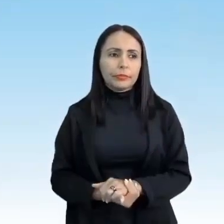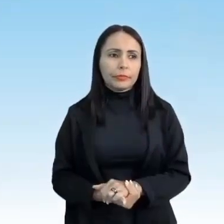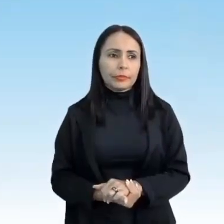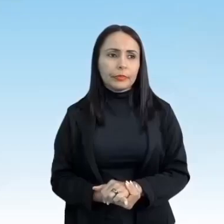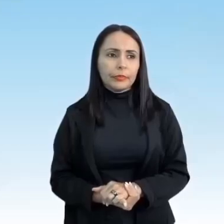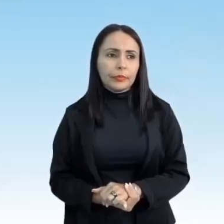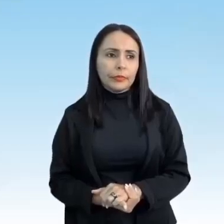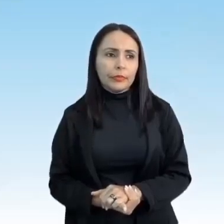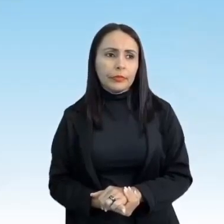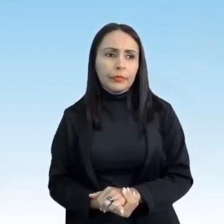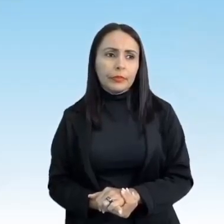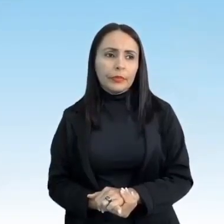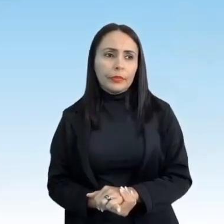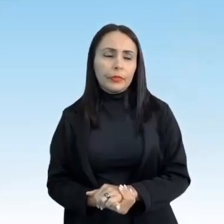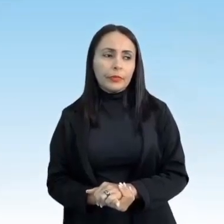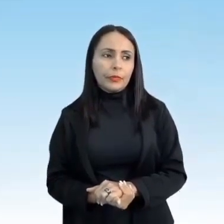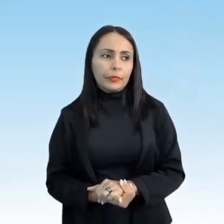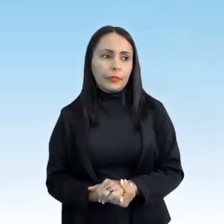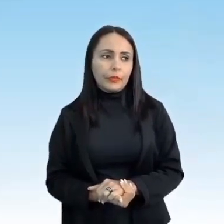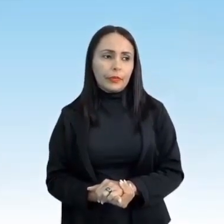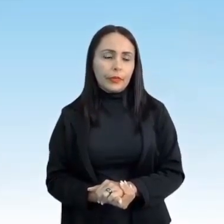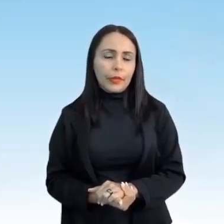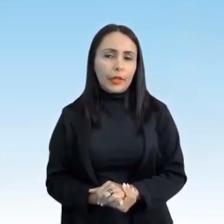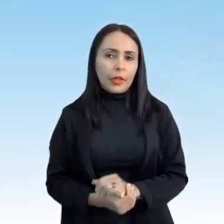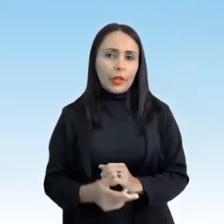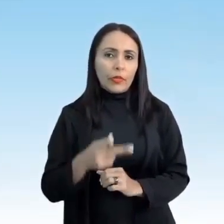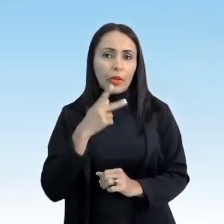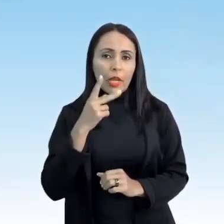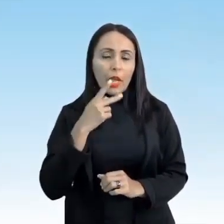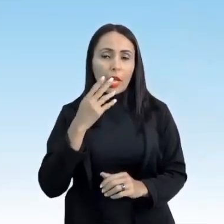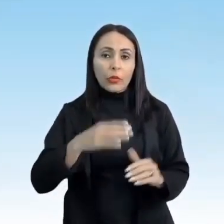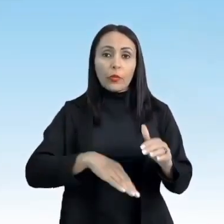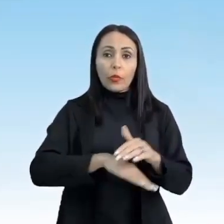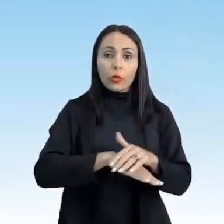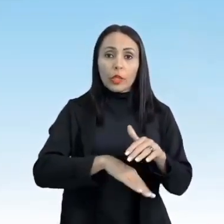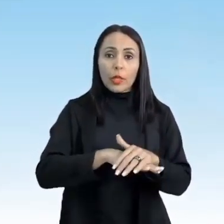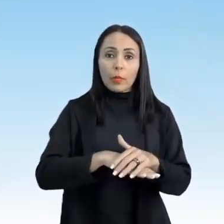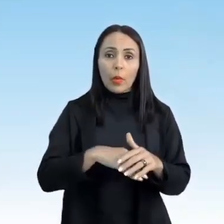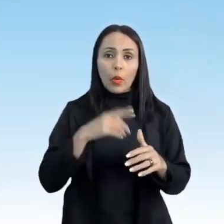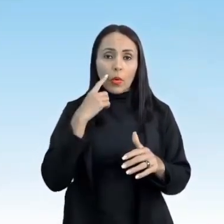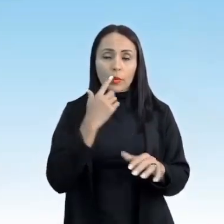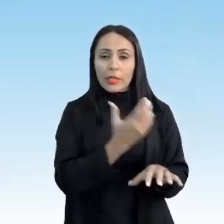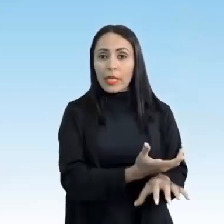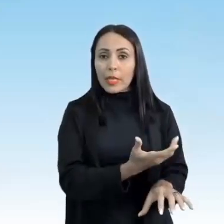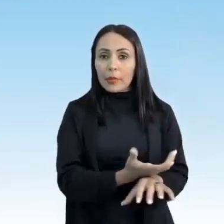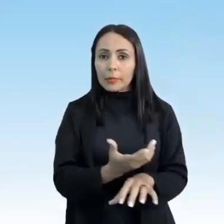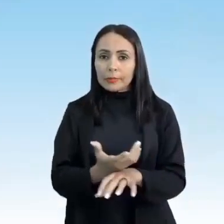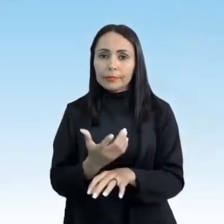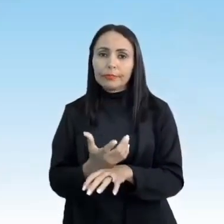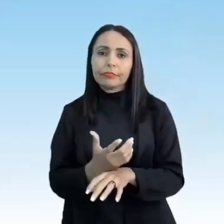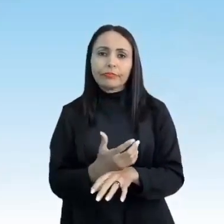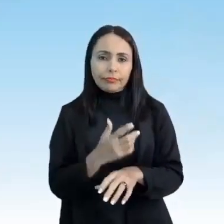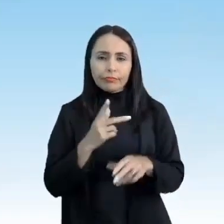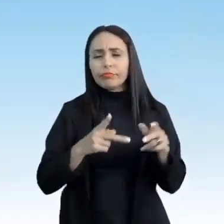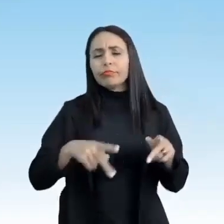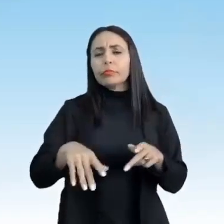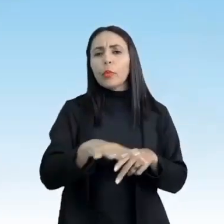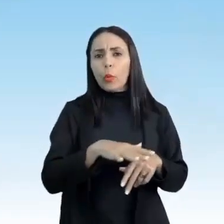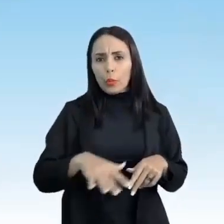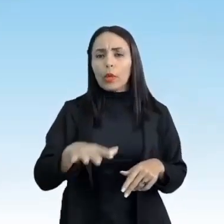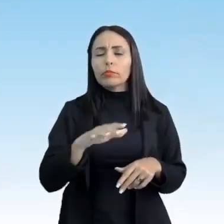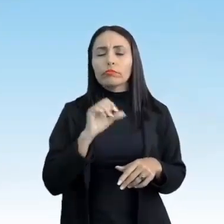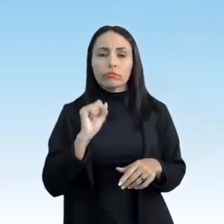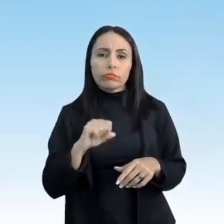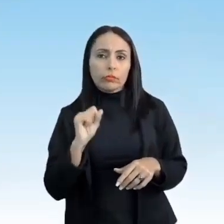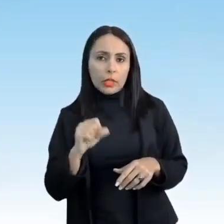vamos lá falar do futebol de campo. Futebol de campo é um esporte muito popular, que a maioria